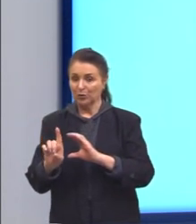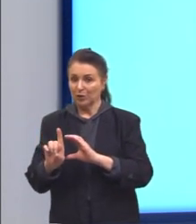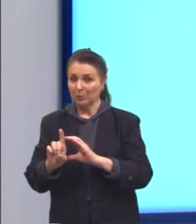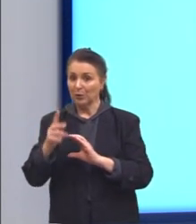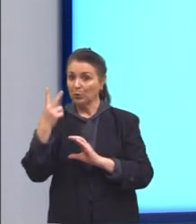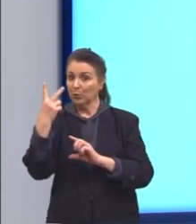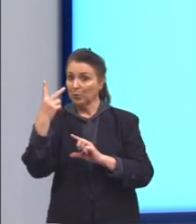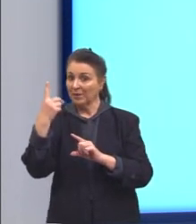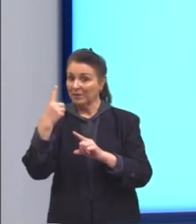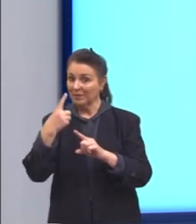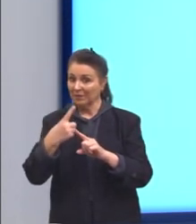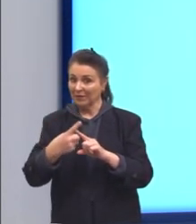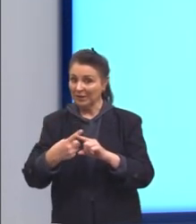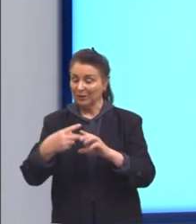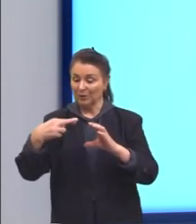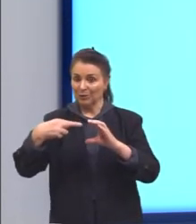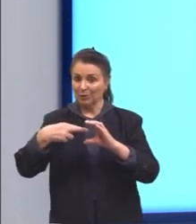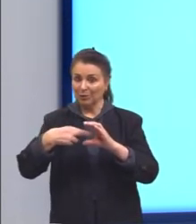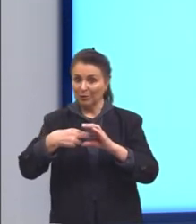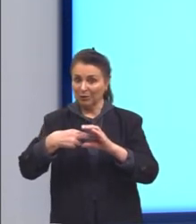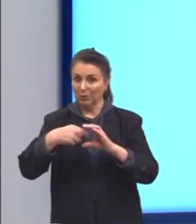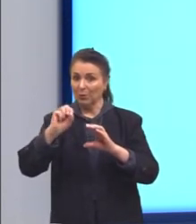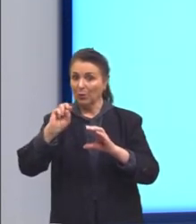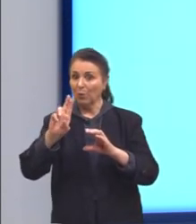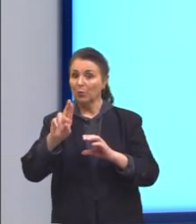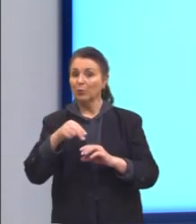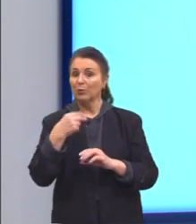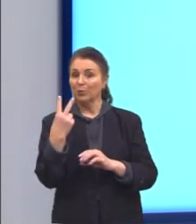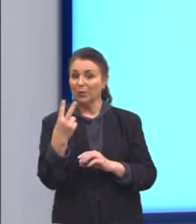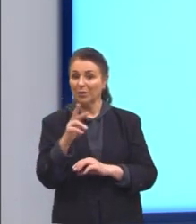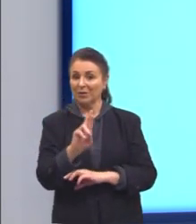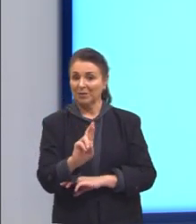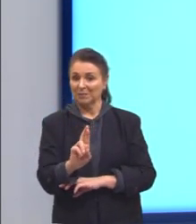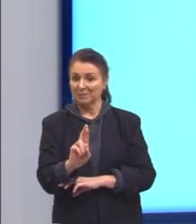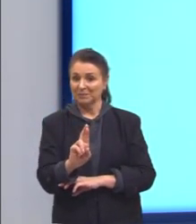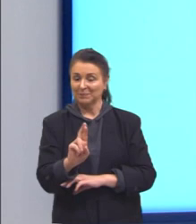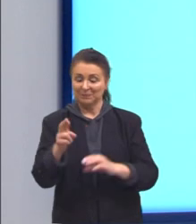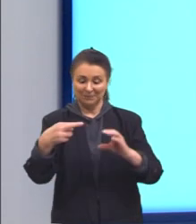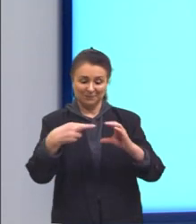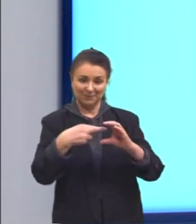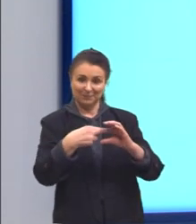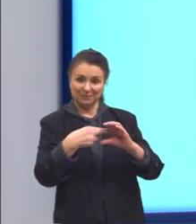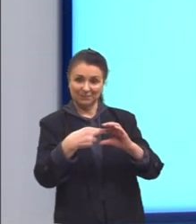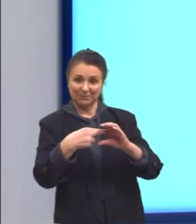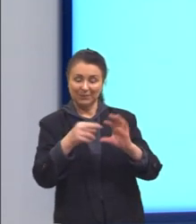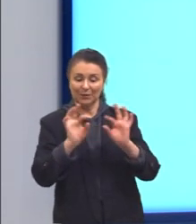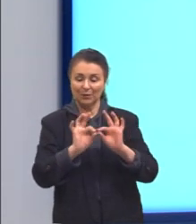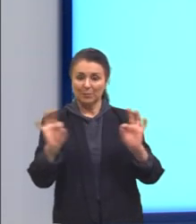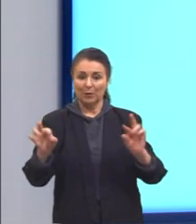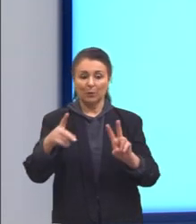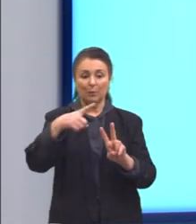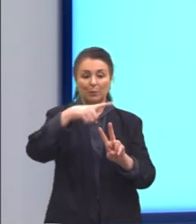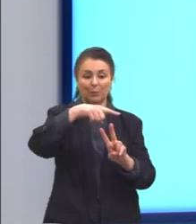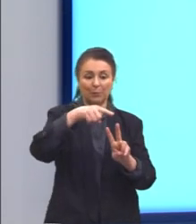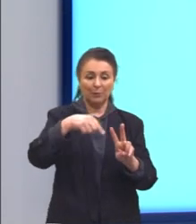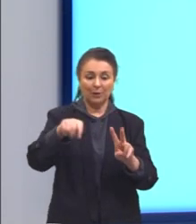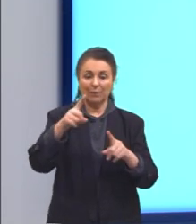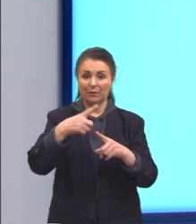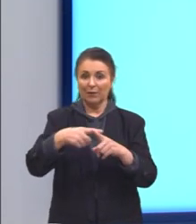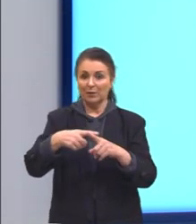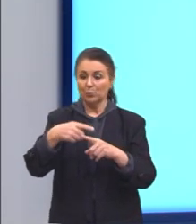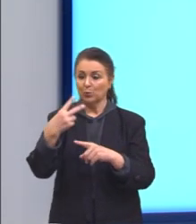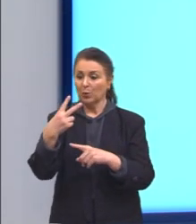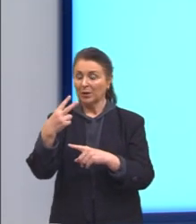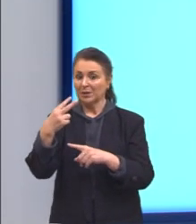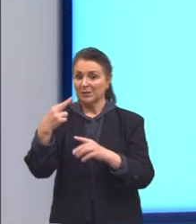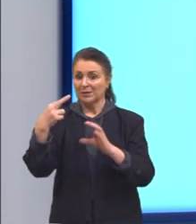duas vezes a medida do raio, ou 2R. Então, o comprimento seria pi vezes 2R,